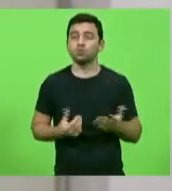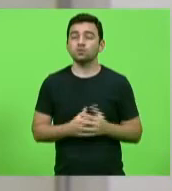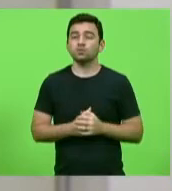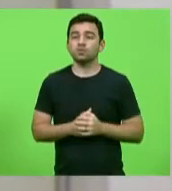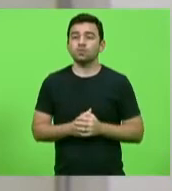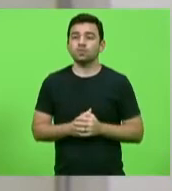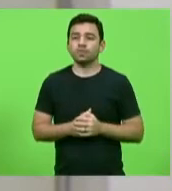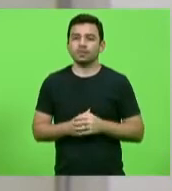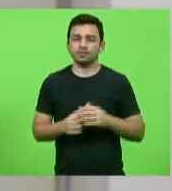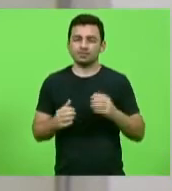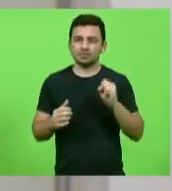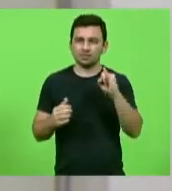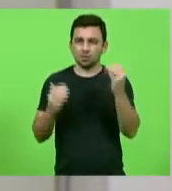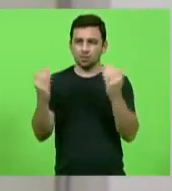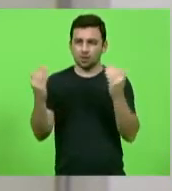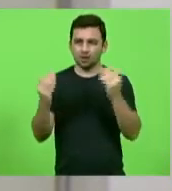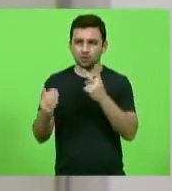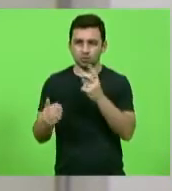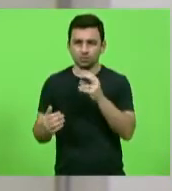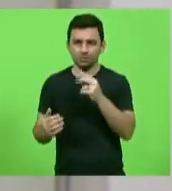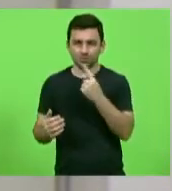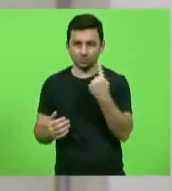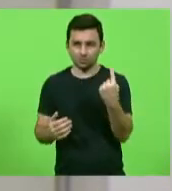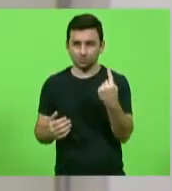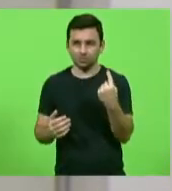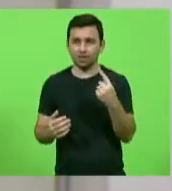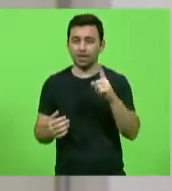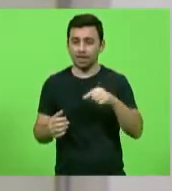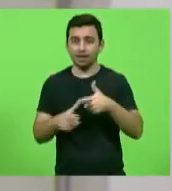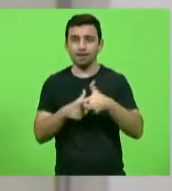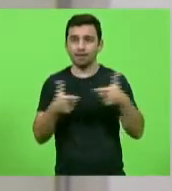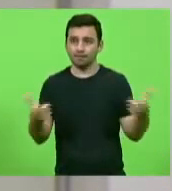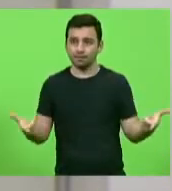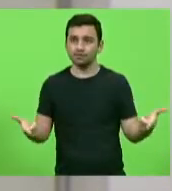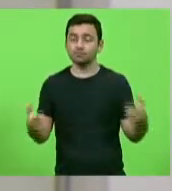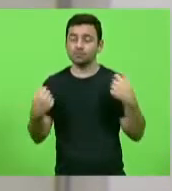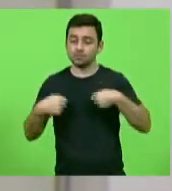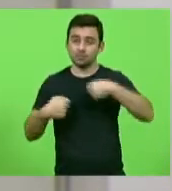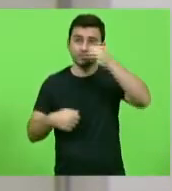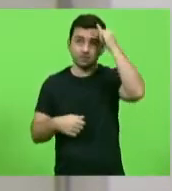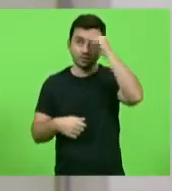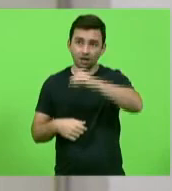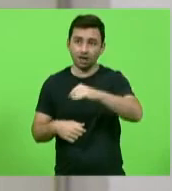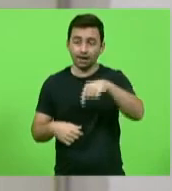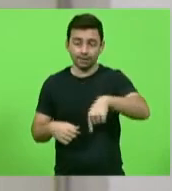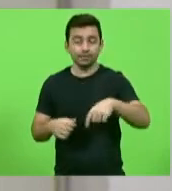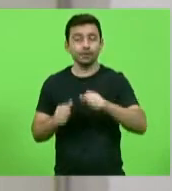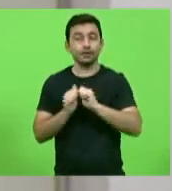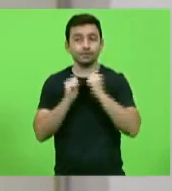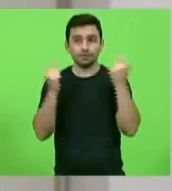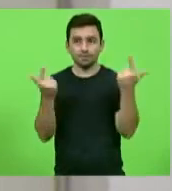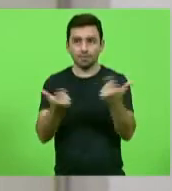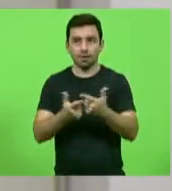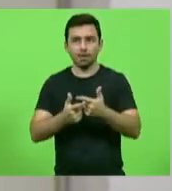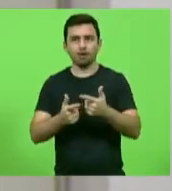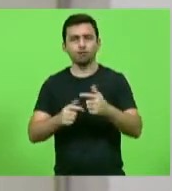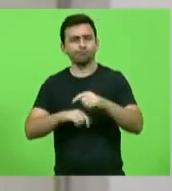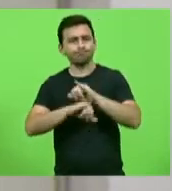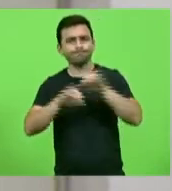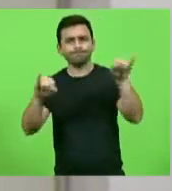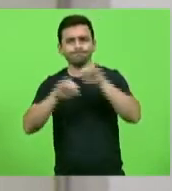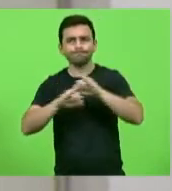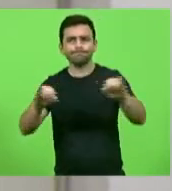a 2021, o número ainda é grande e a gente tem que combater, e a própria Assembleia, dando visibilidade a essa